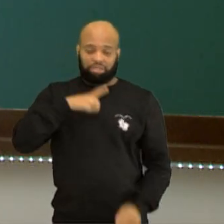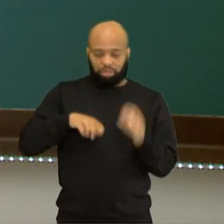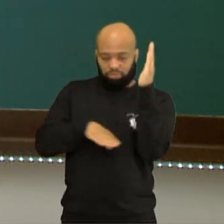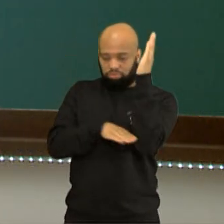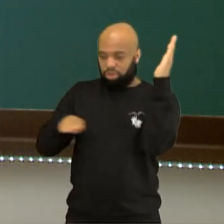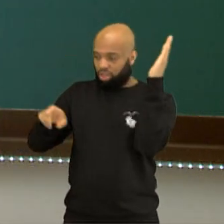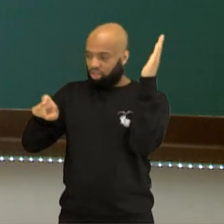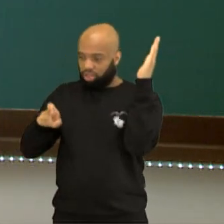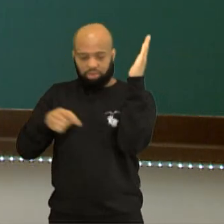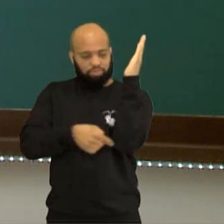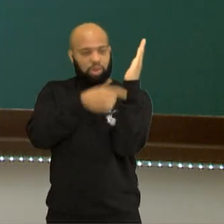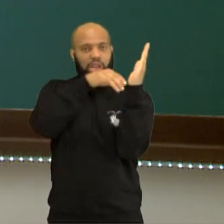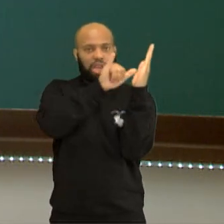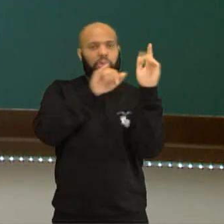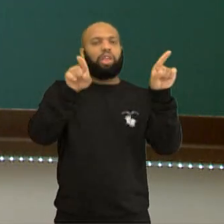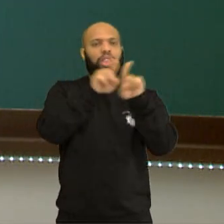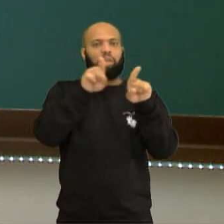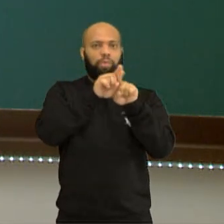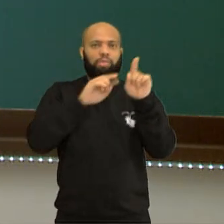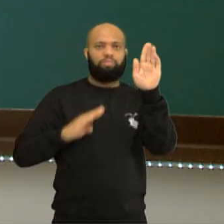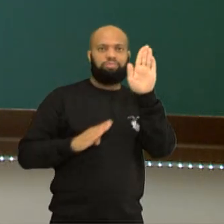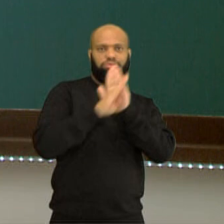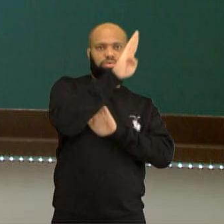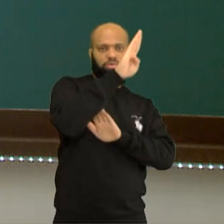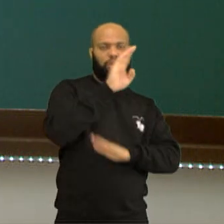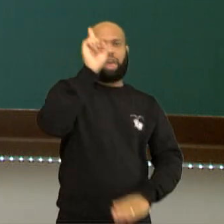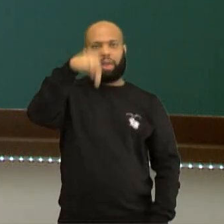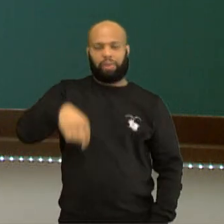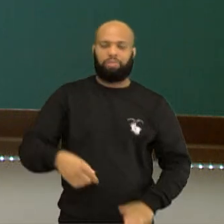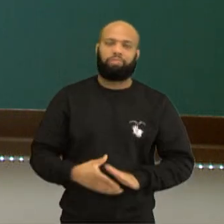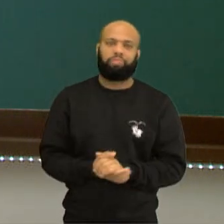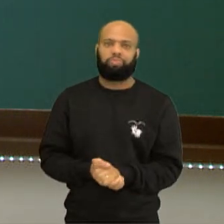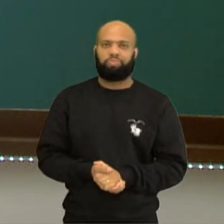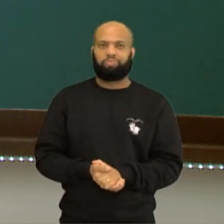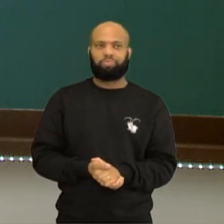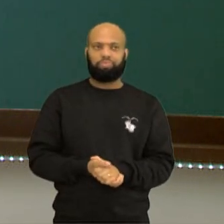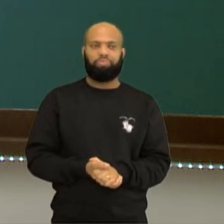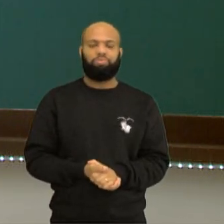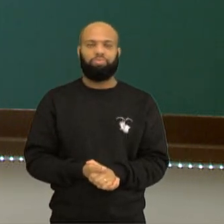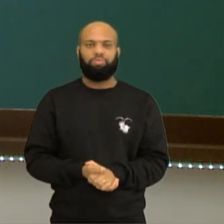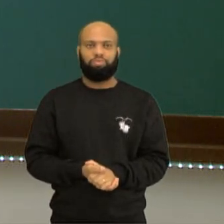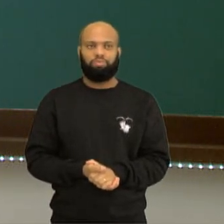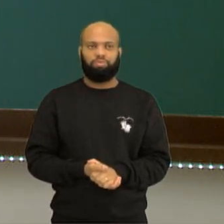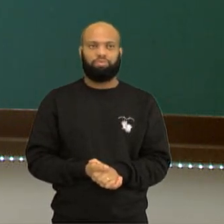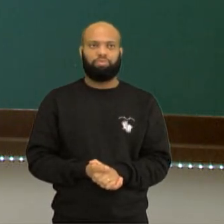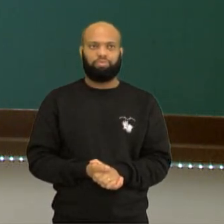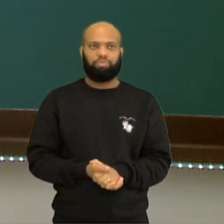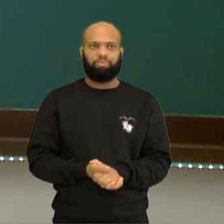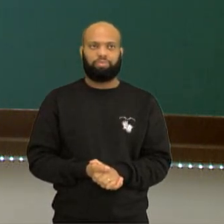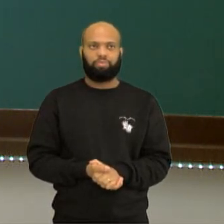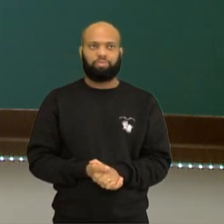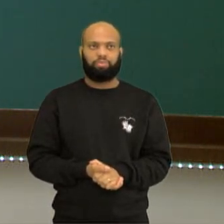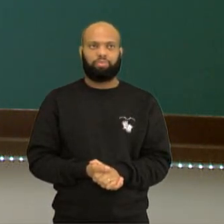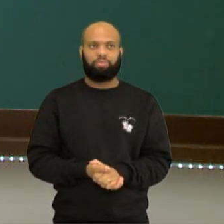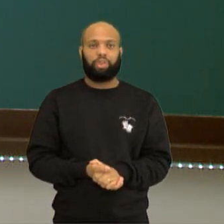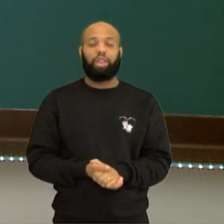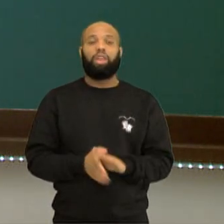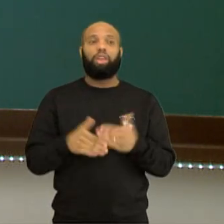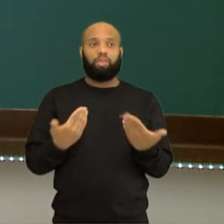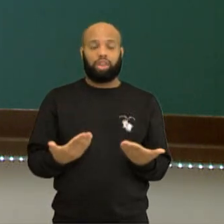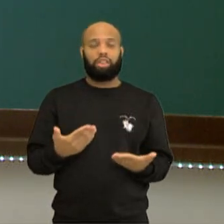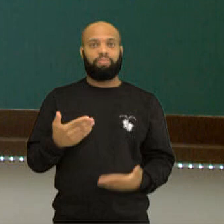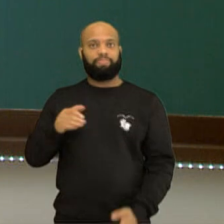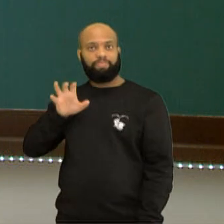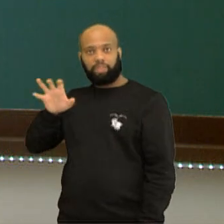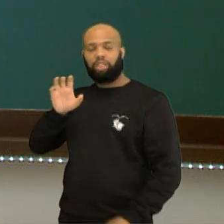o y aumenta também, tá bom? Aí, nós temos sim uma função crescente. Muito bem, gente. Então, nesse